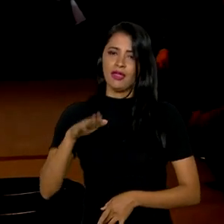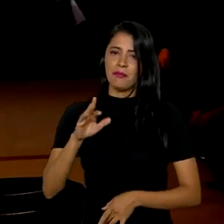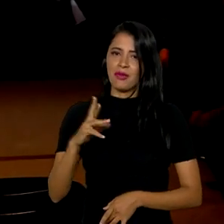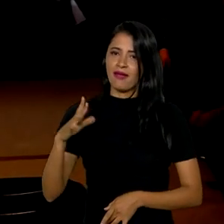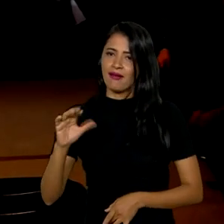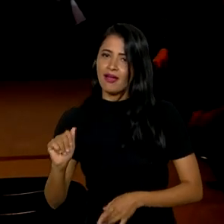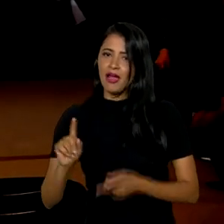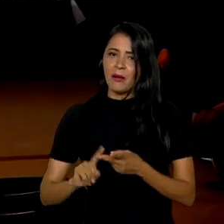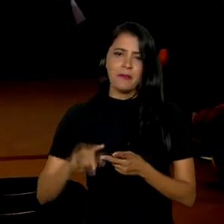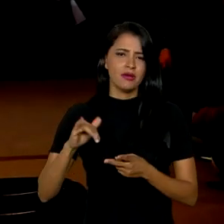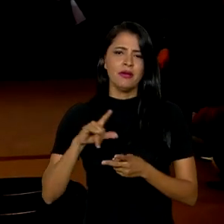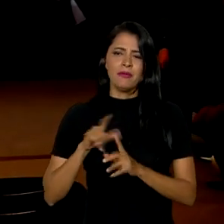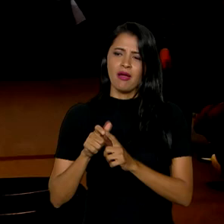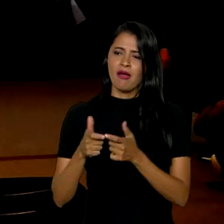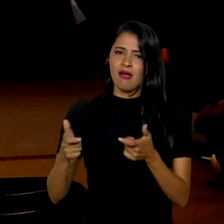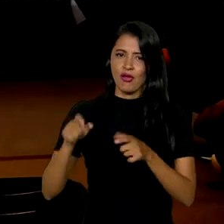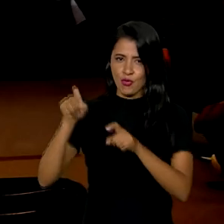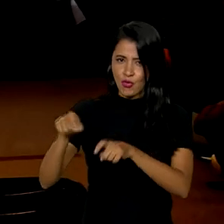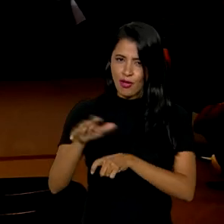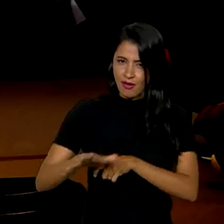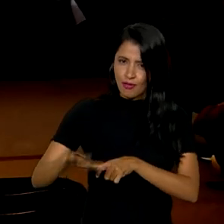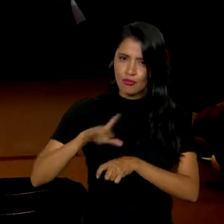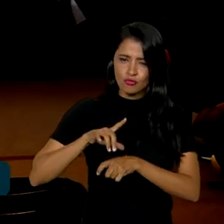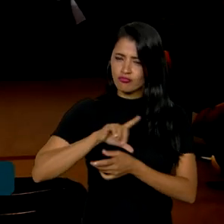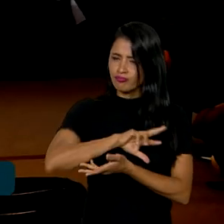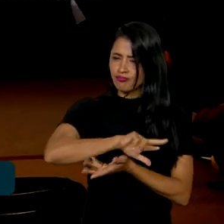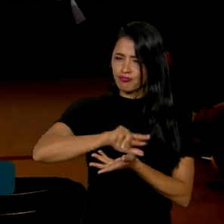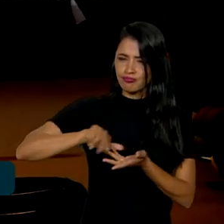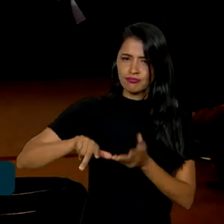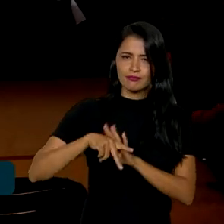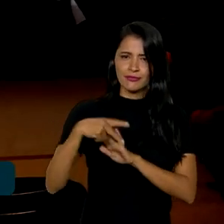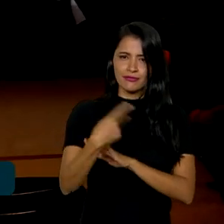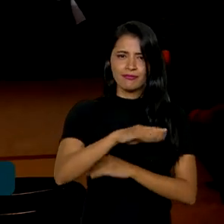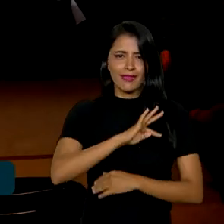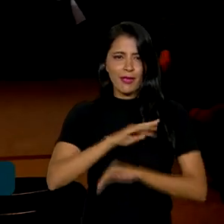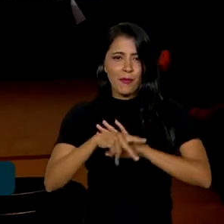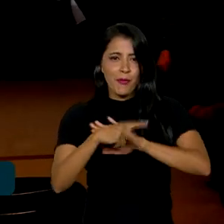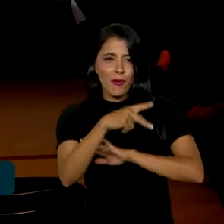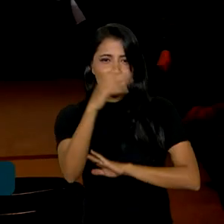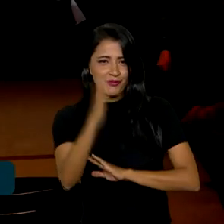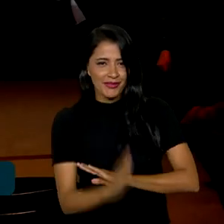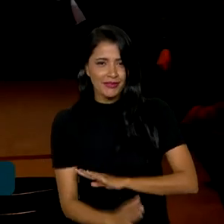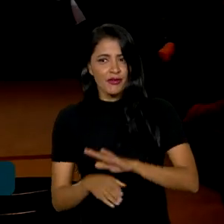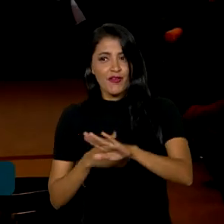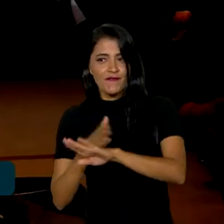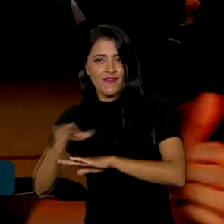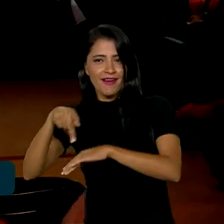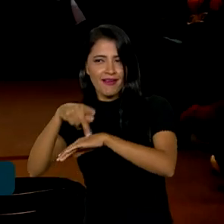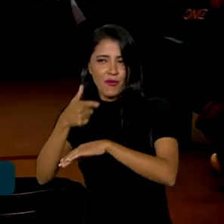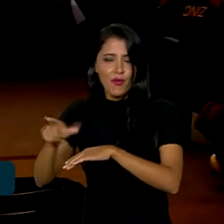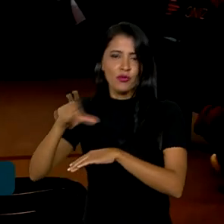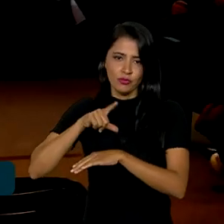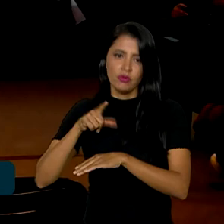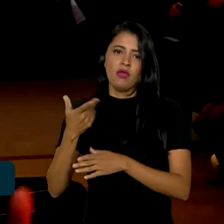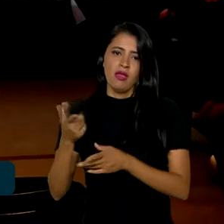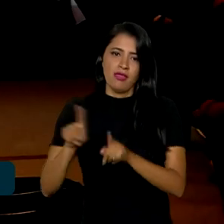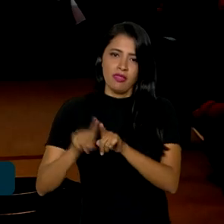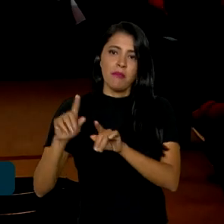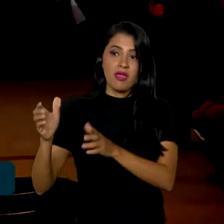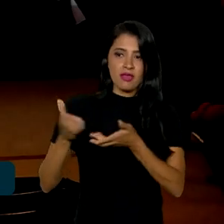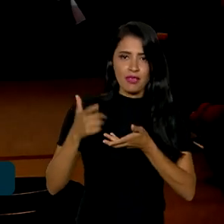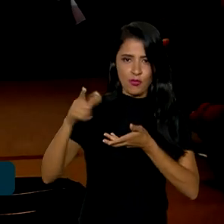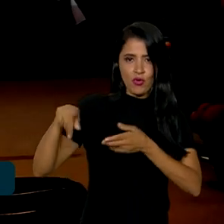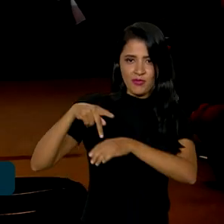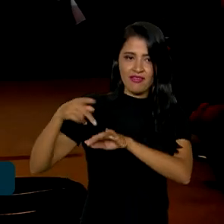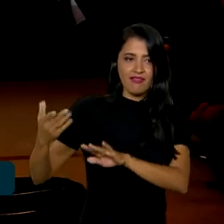Asbraer, para a extensão rural, toda sorte de técnicos brasileiros que vão até esses países e também recebem delegações